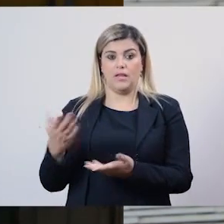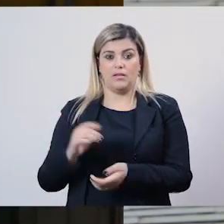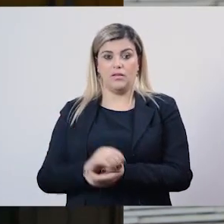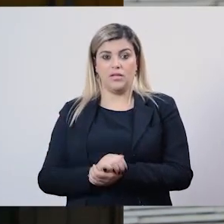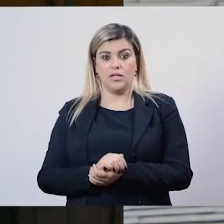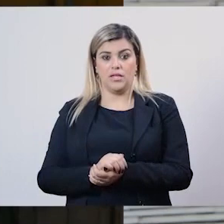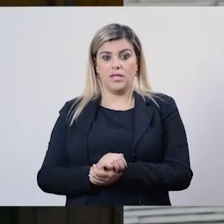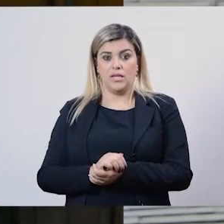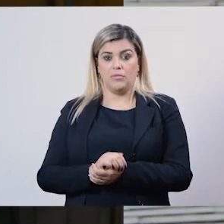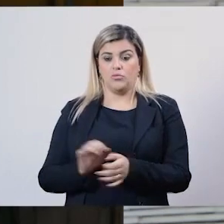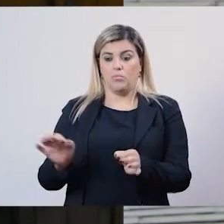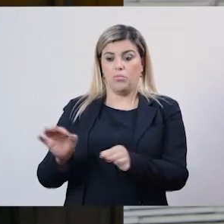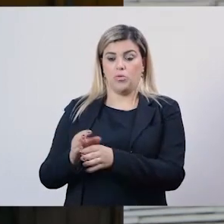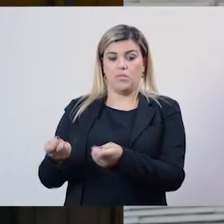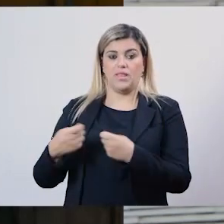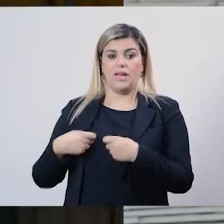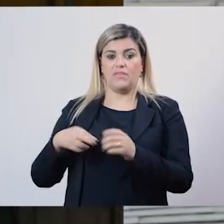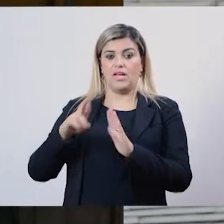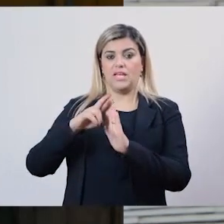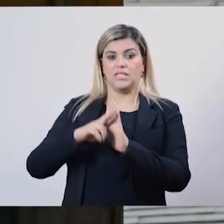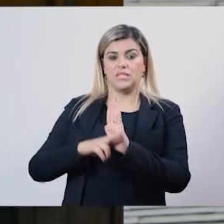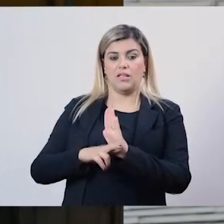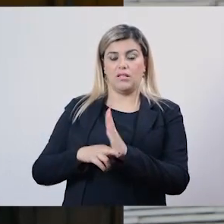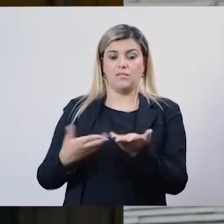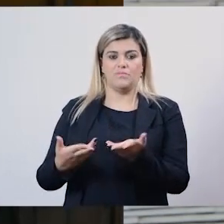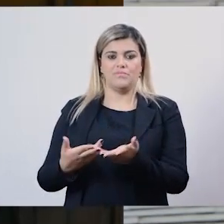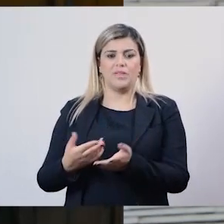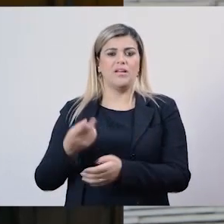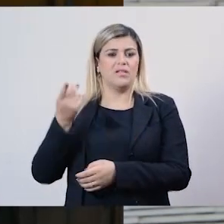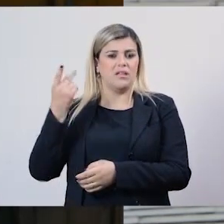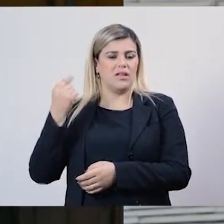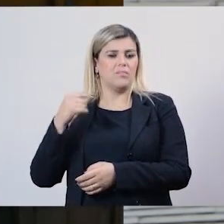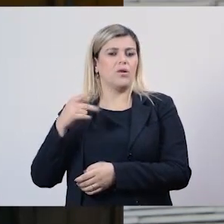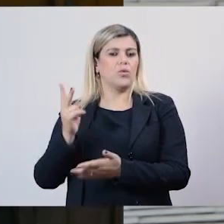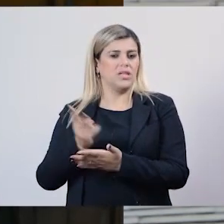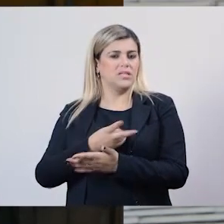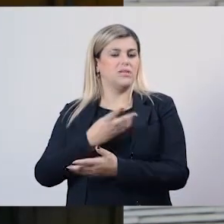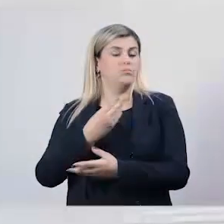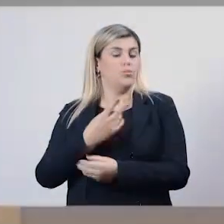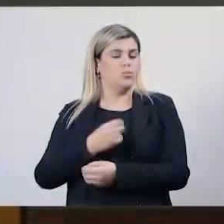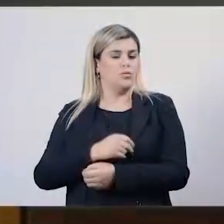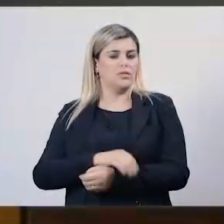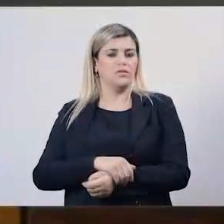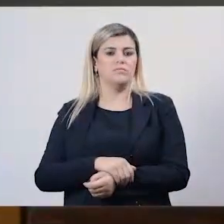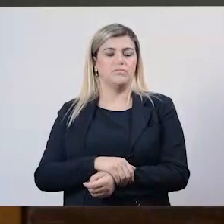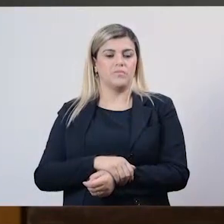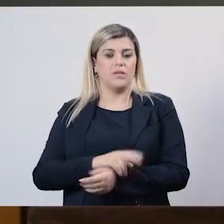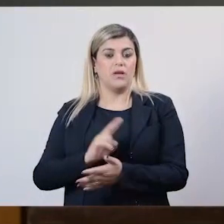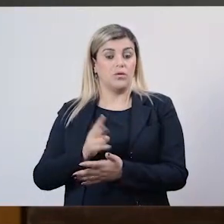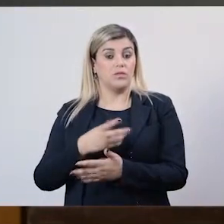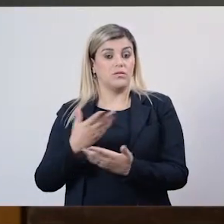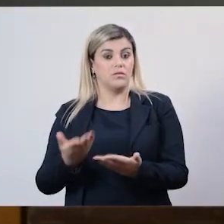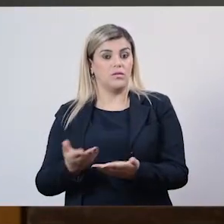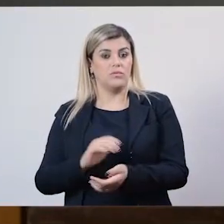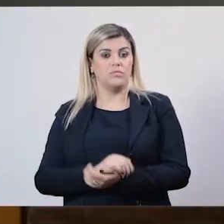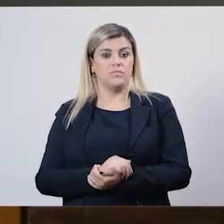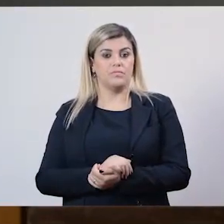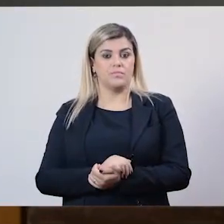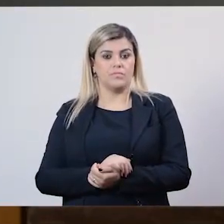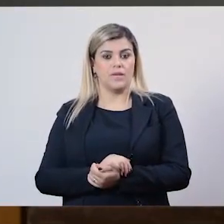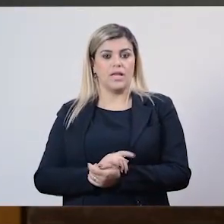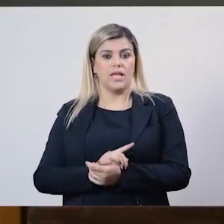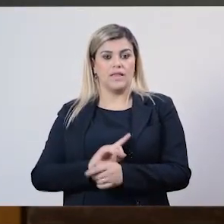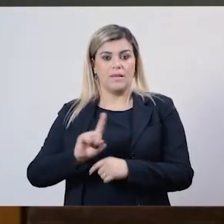ninguém. E aqui, naquela época, era muito comum que isso acontecesse. Mesmo depois da fisioterapia ser